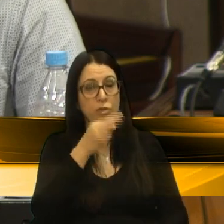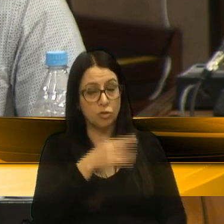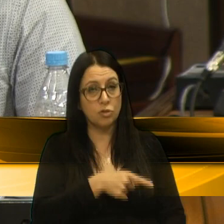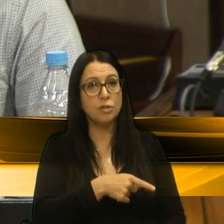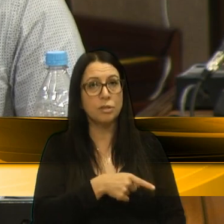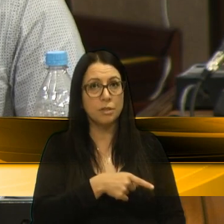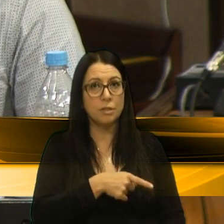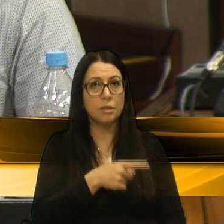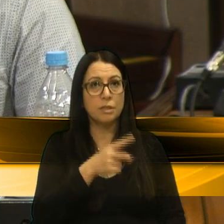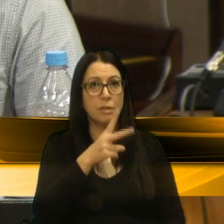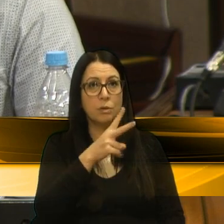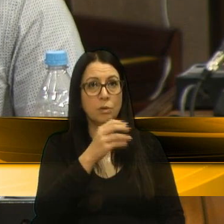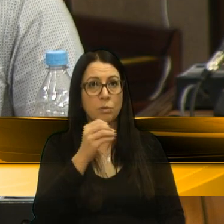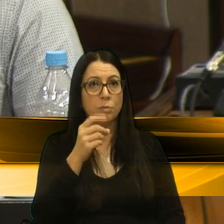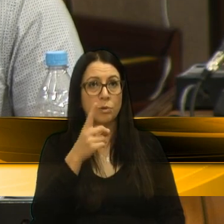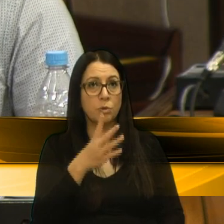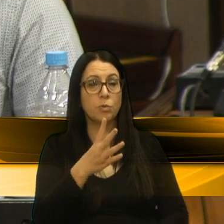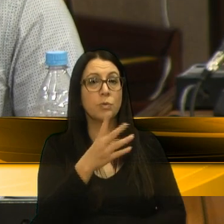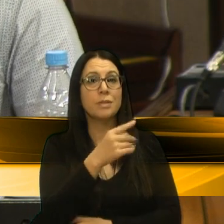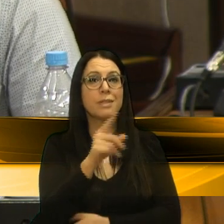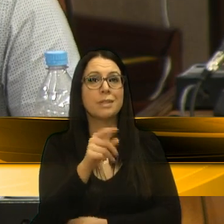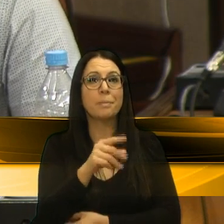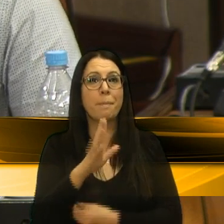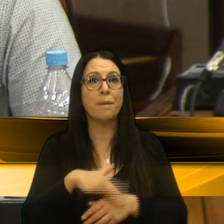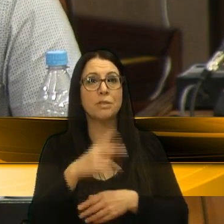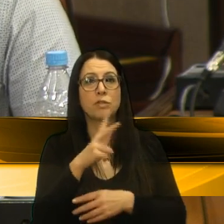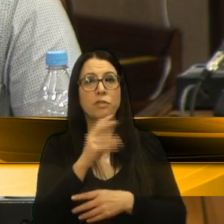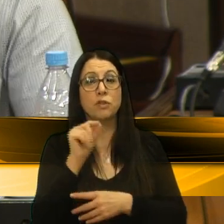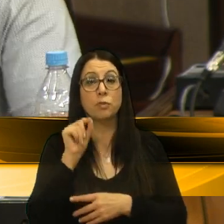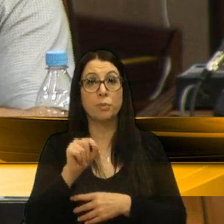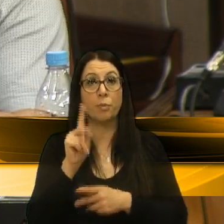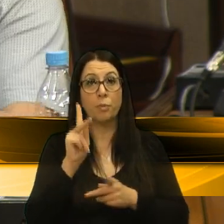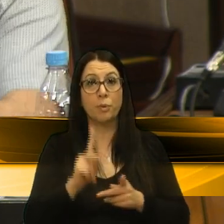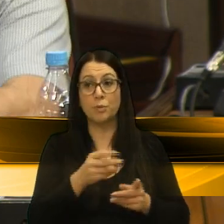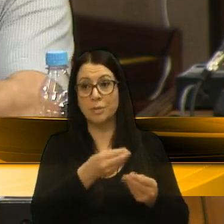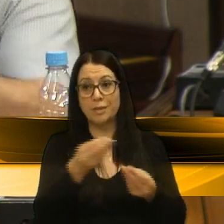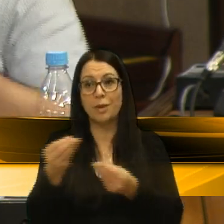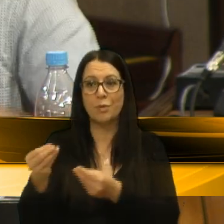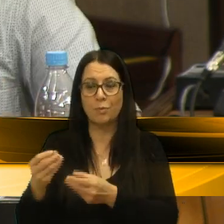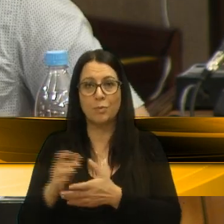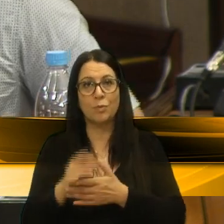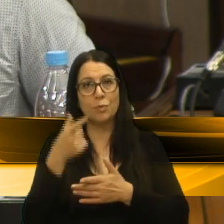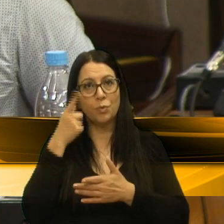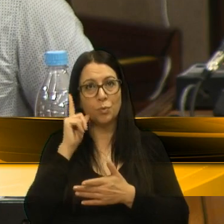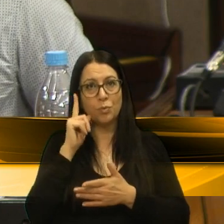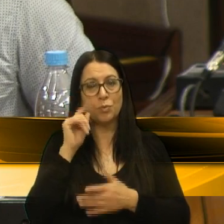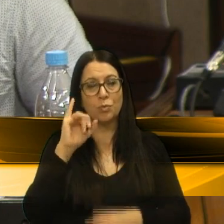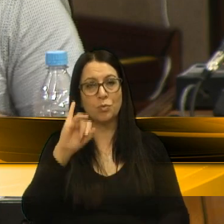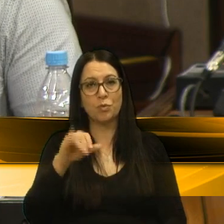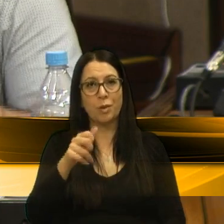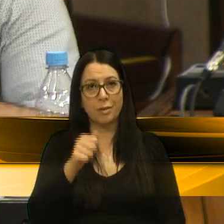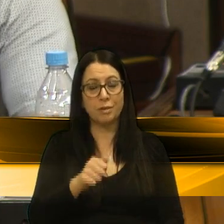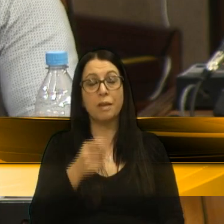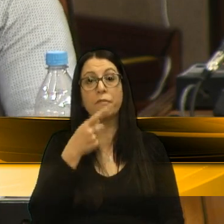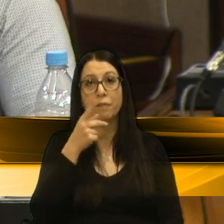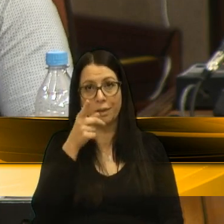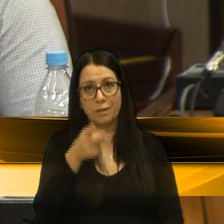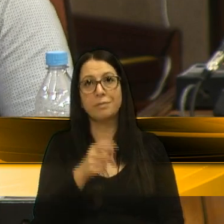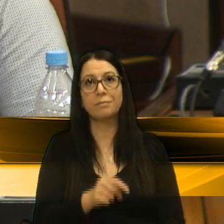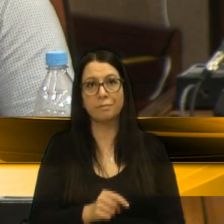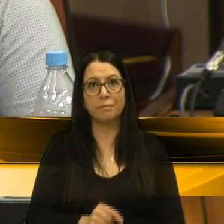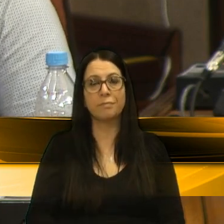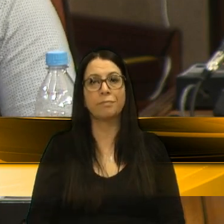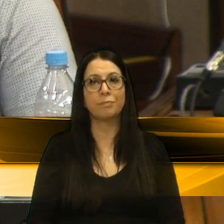desde 2014, que são servidas a mais de 20 mil refeições. E justamente ontem no Jornal do Almoço foi repercutido